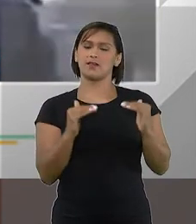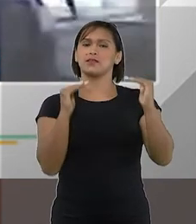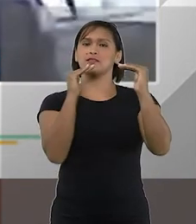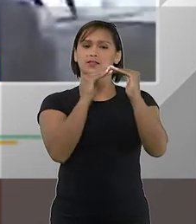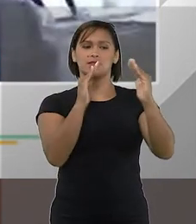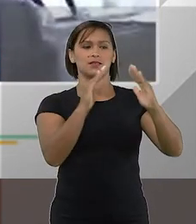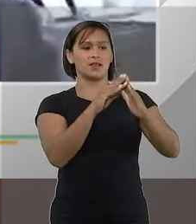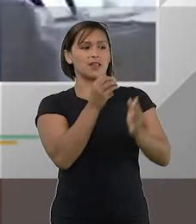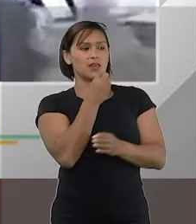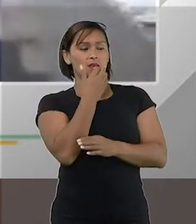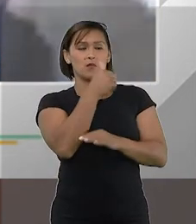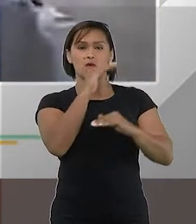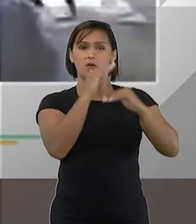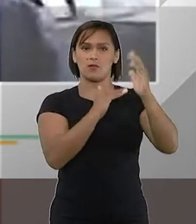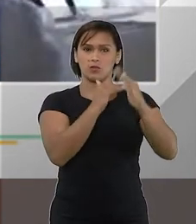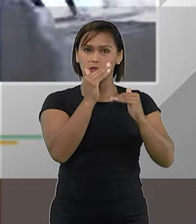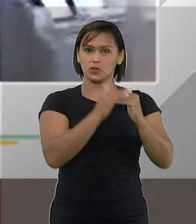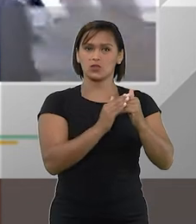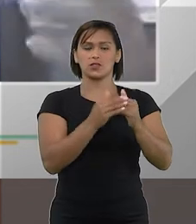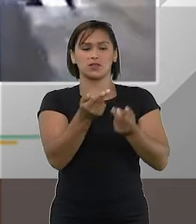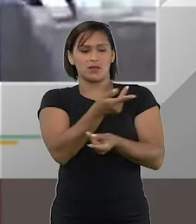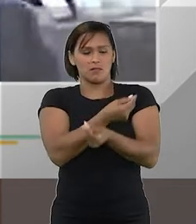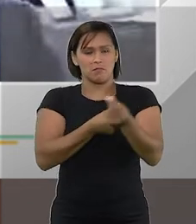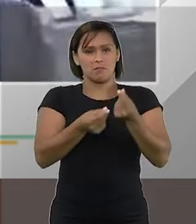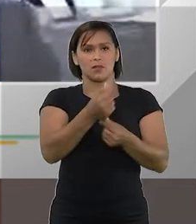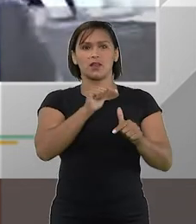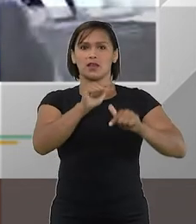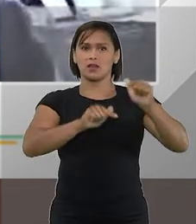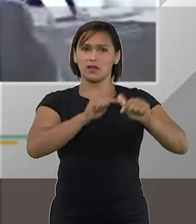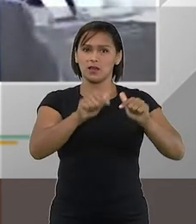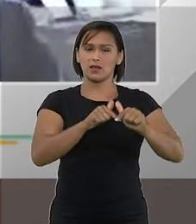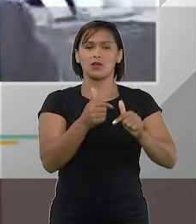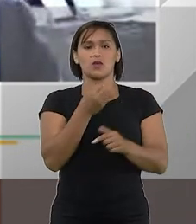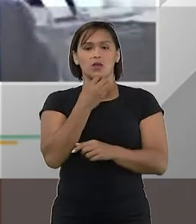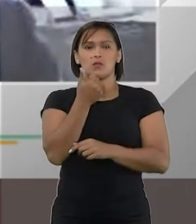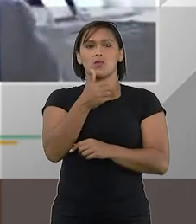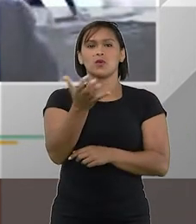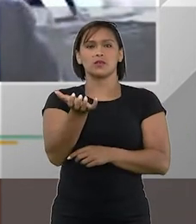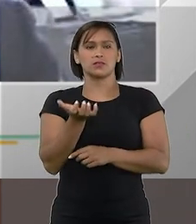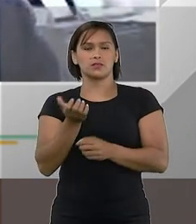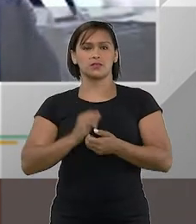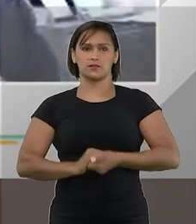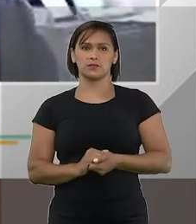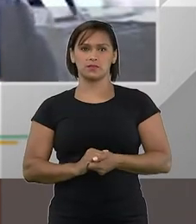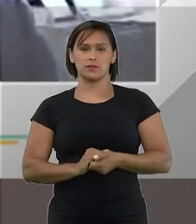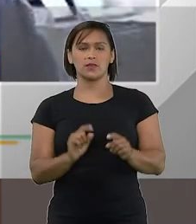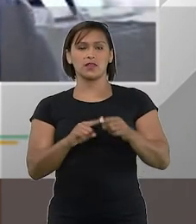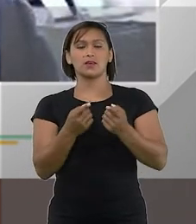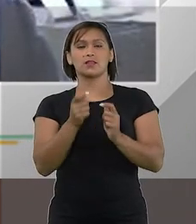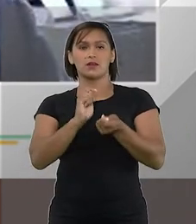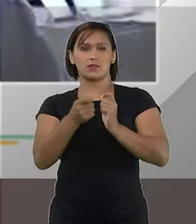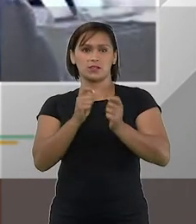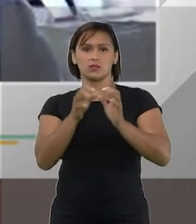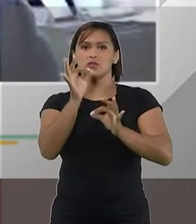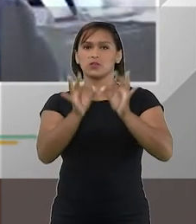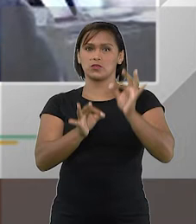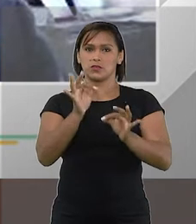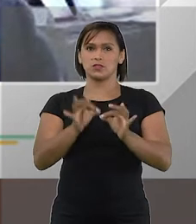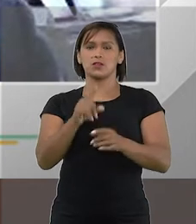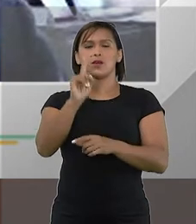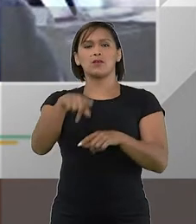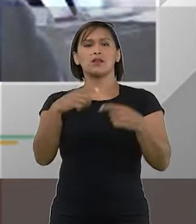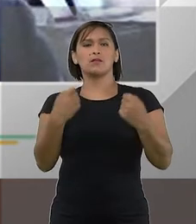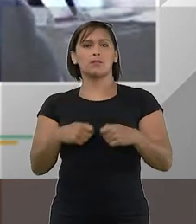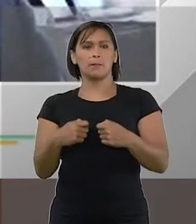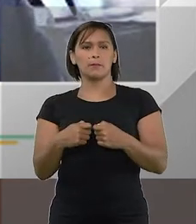instala lá e passa ali a produzir, gerar empregos, gerando os benefícios que a gente quer, então, o administrador judicial,